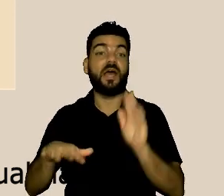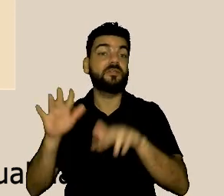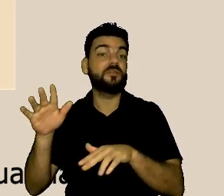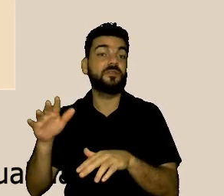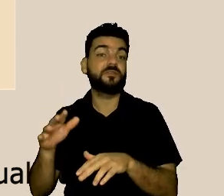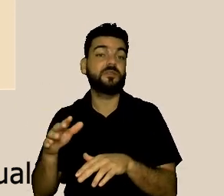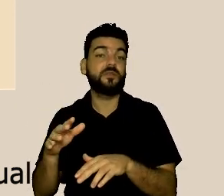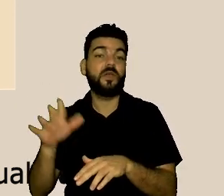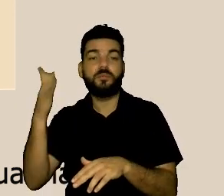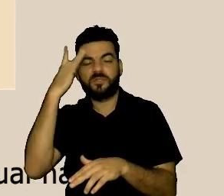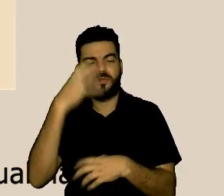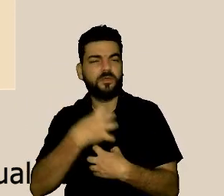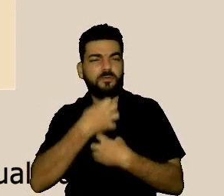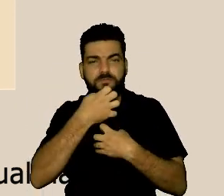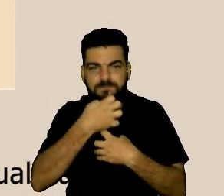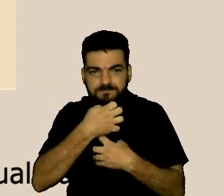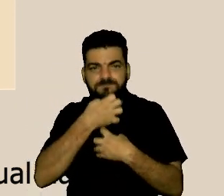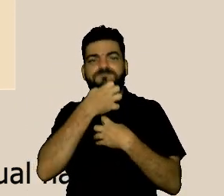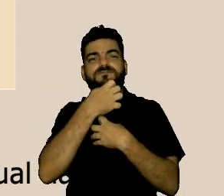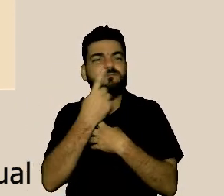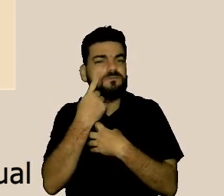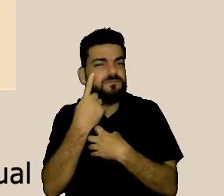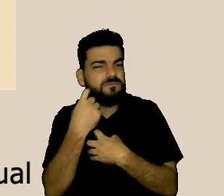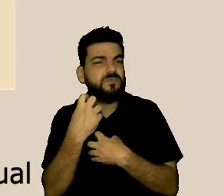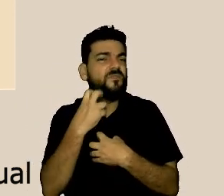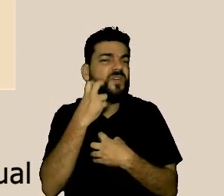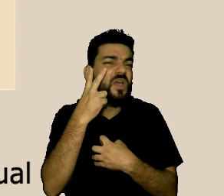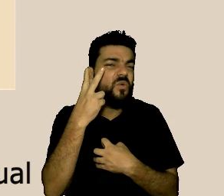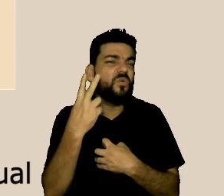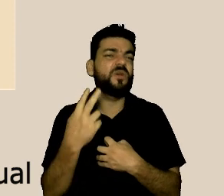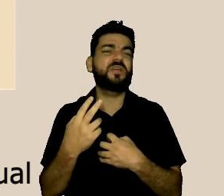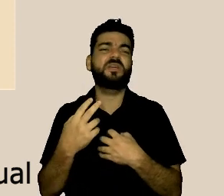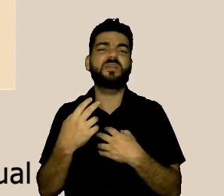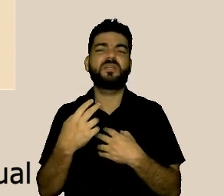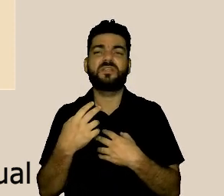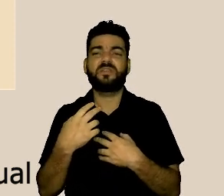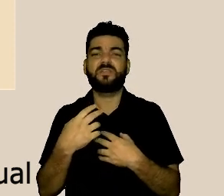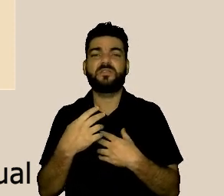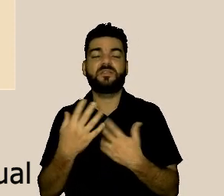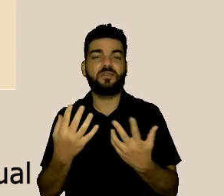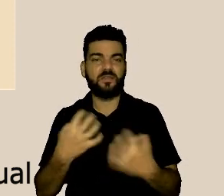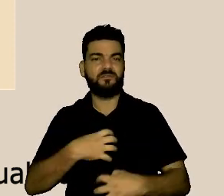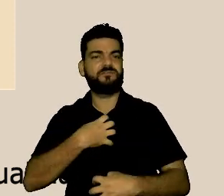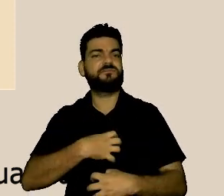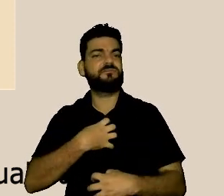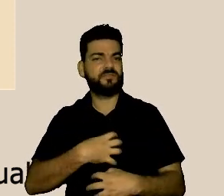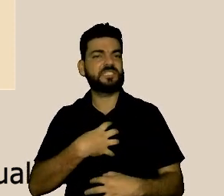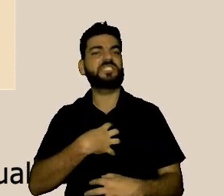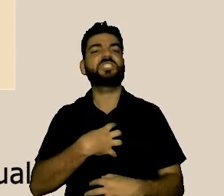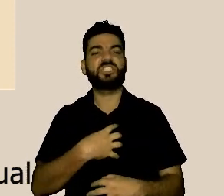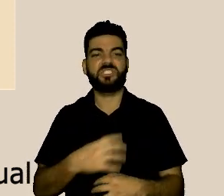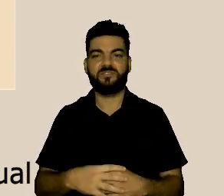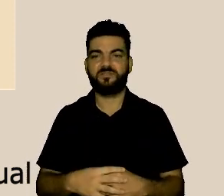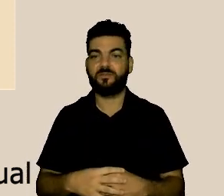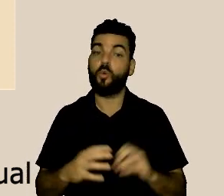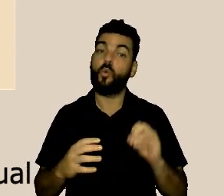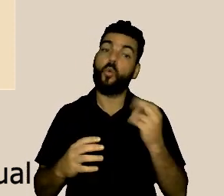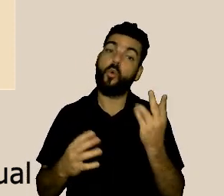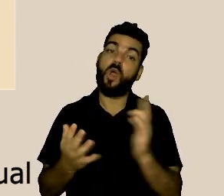tímido, envergonhado, e às vezes era um choro descontrolado.